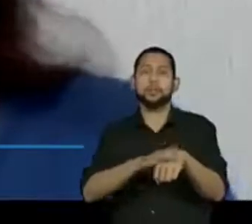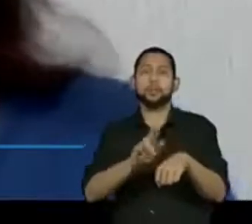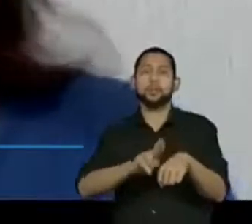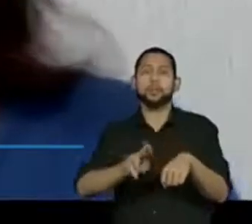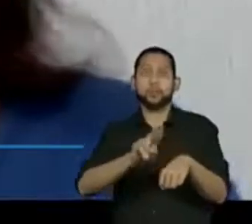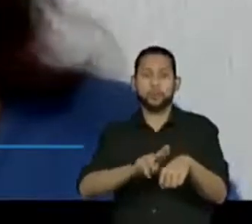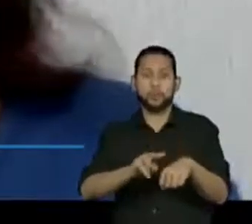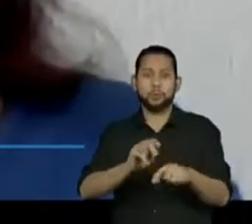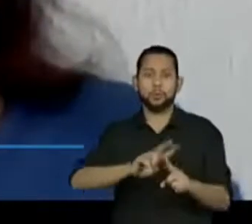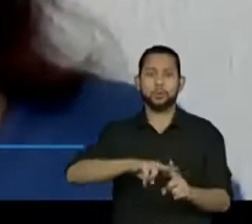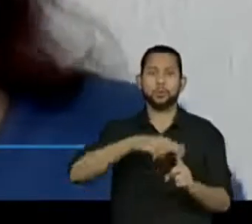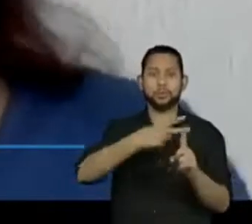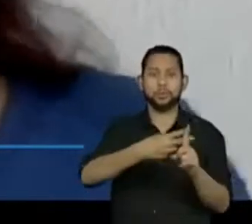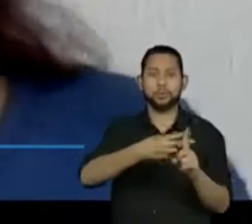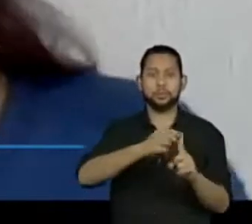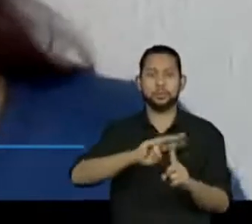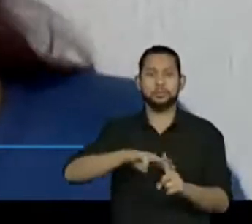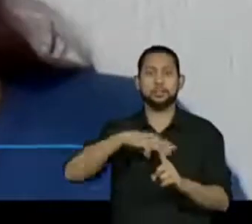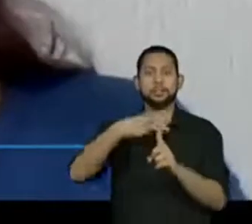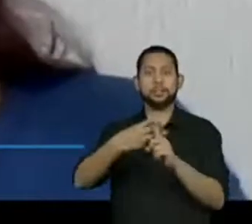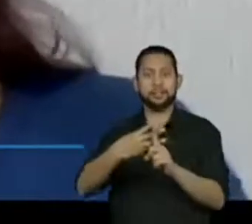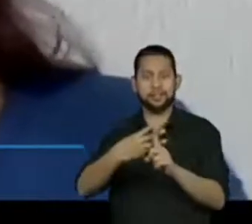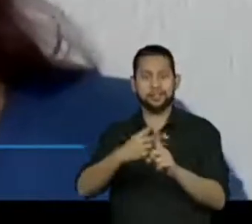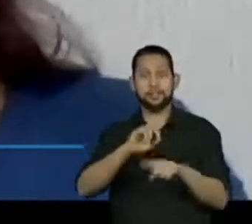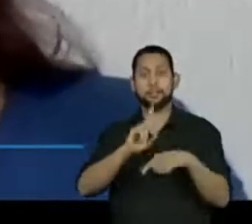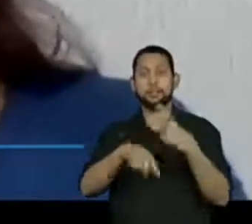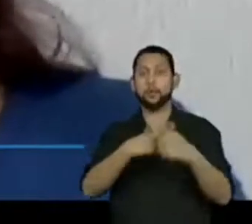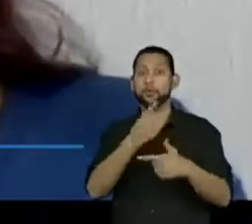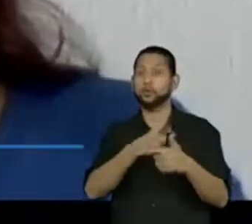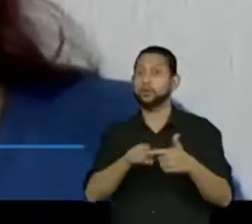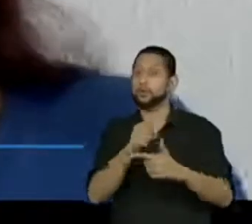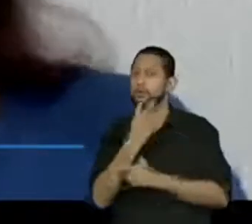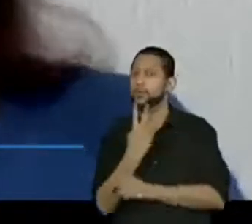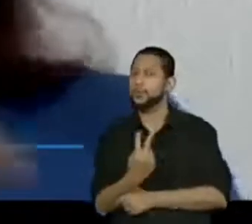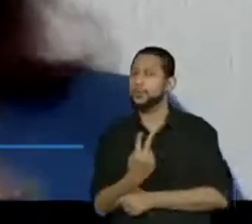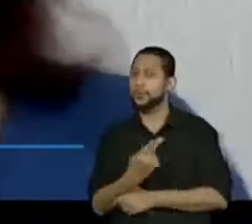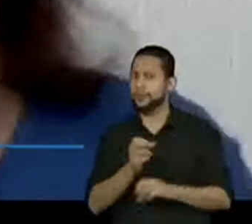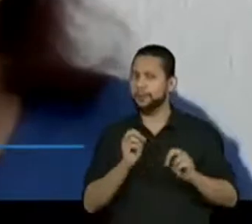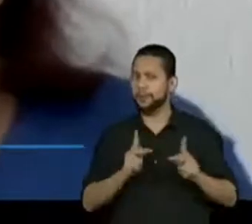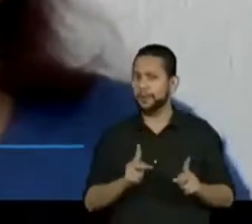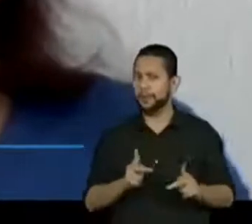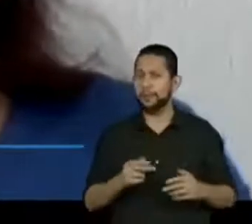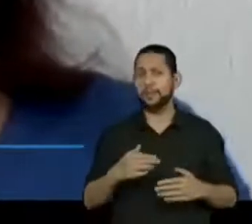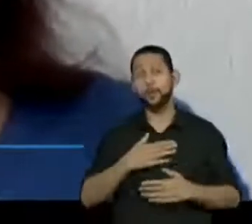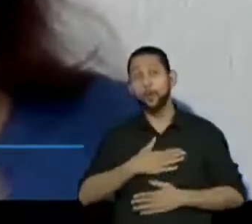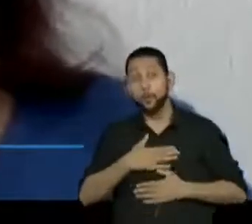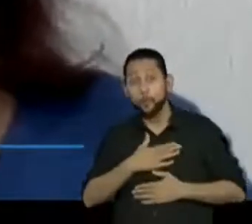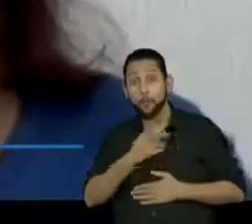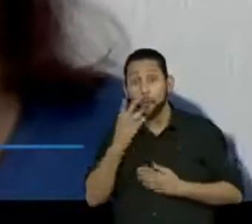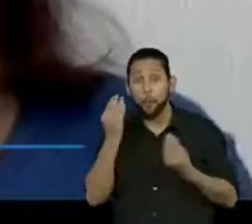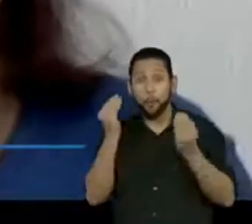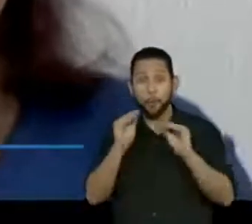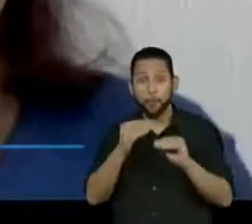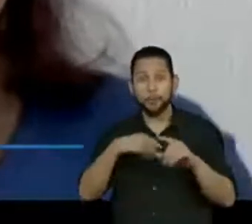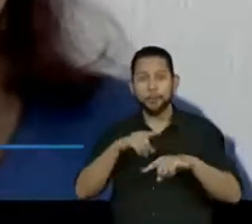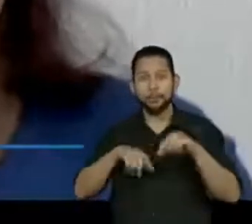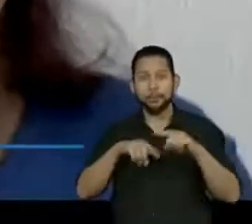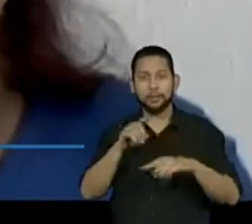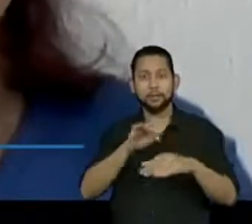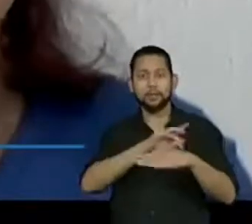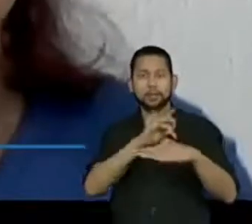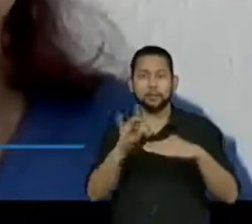para triplicar a receita e depois dividir por 2, tá bom? Aprovei postar o material na rede social para